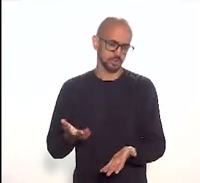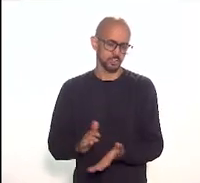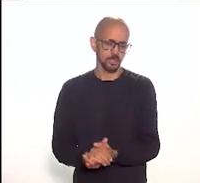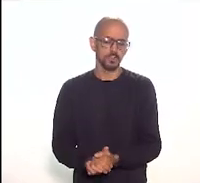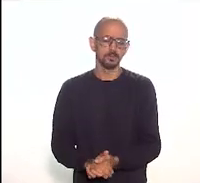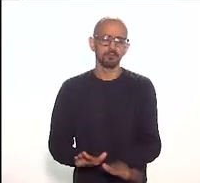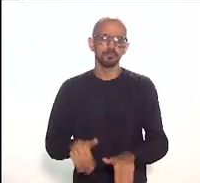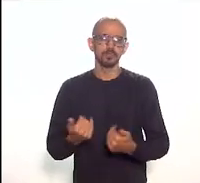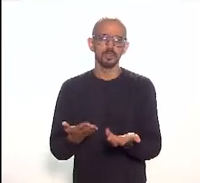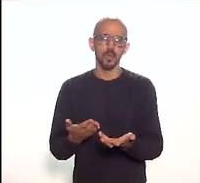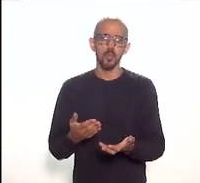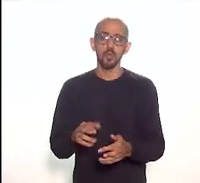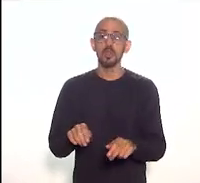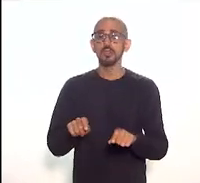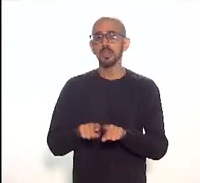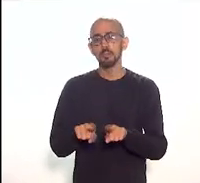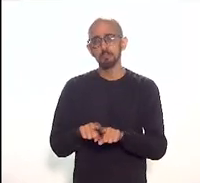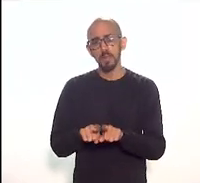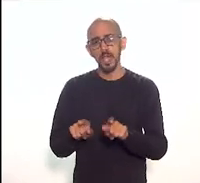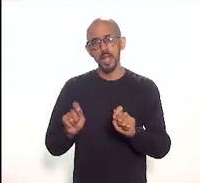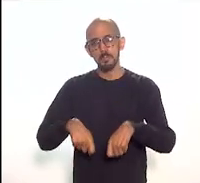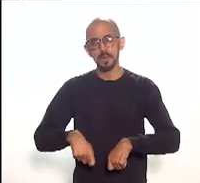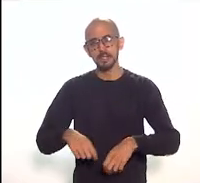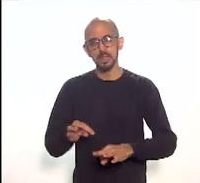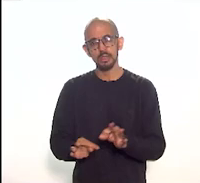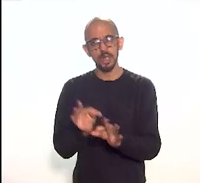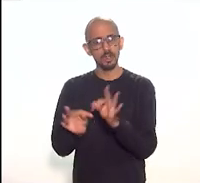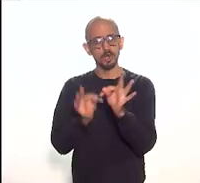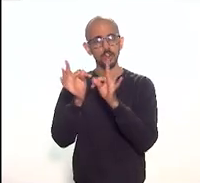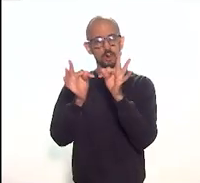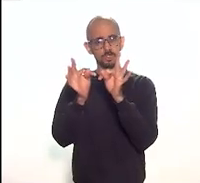aos recursos tecnológicos a mesma coisa nos chamou atenção